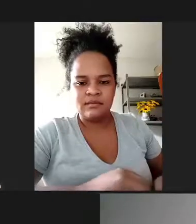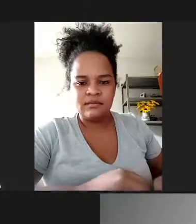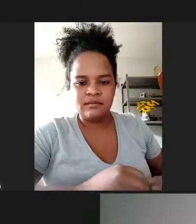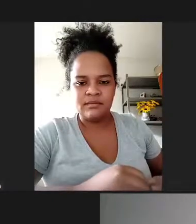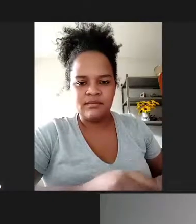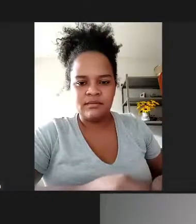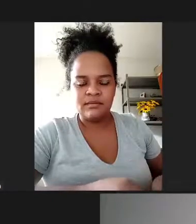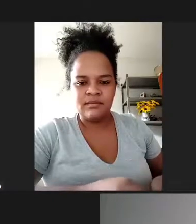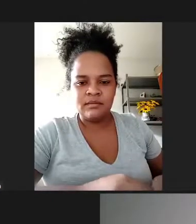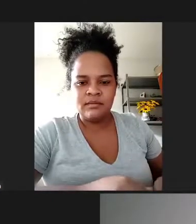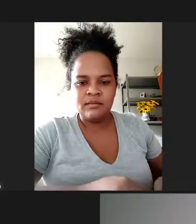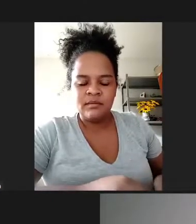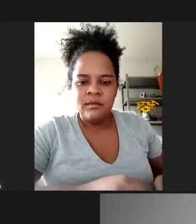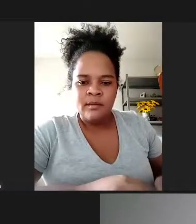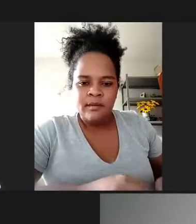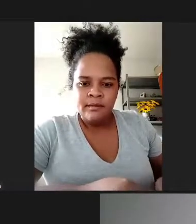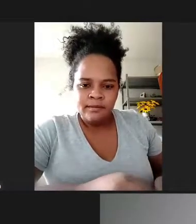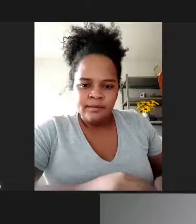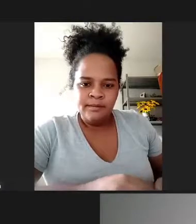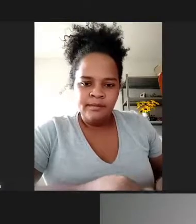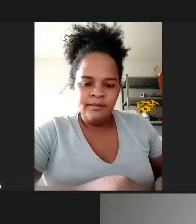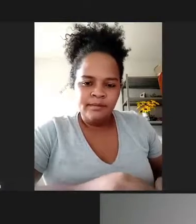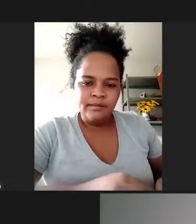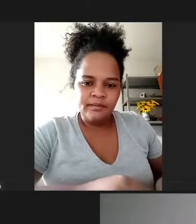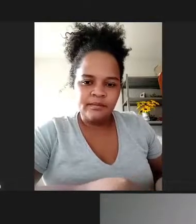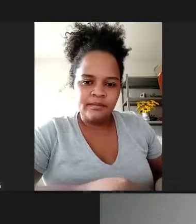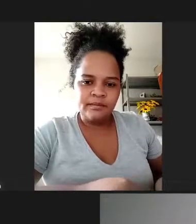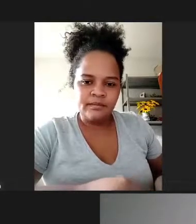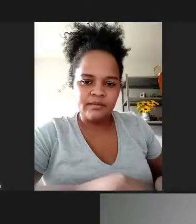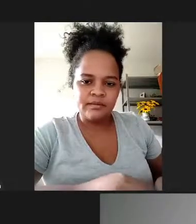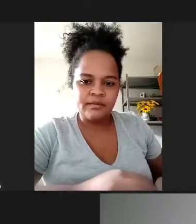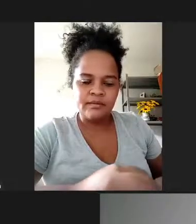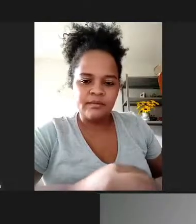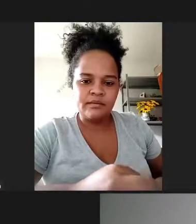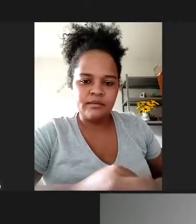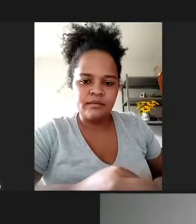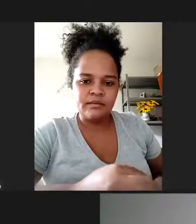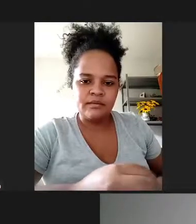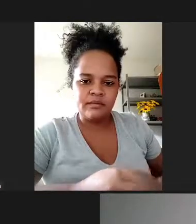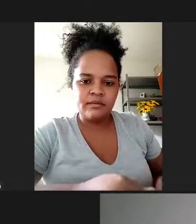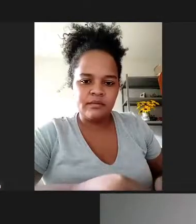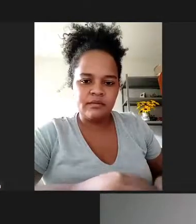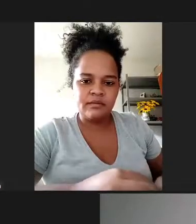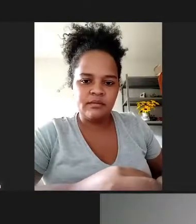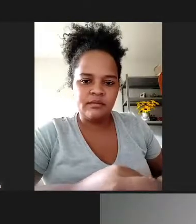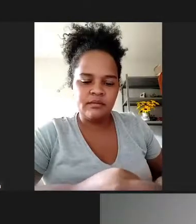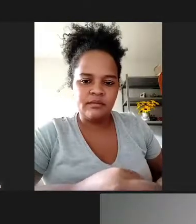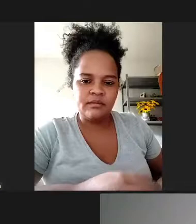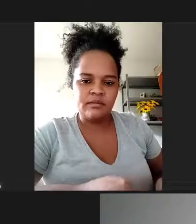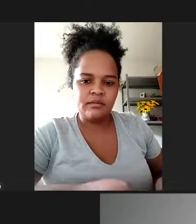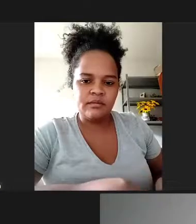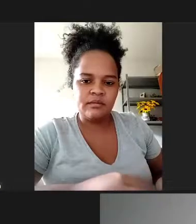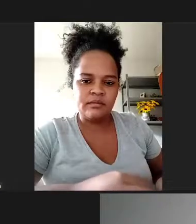e numa dessas emendas impositivas eu achei sua tem várias é 39.110 reais pelo DEC